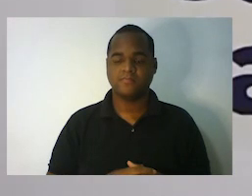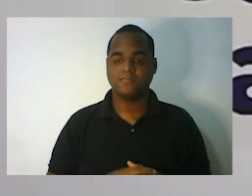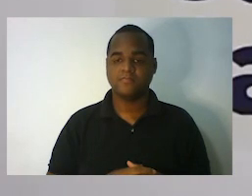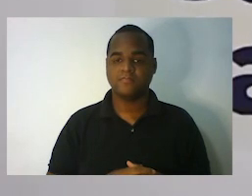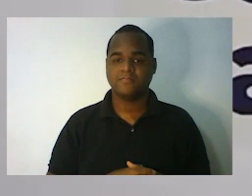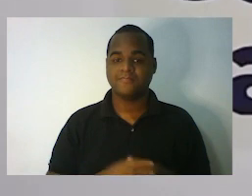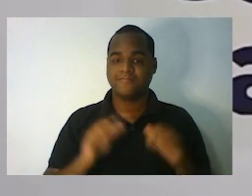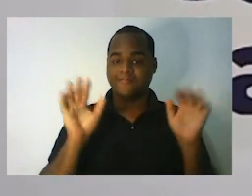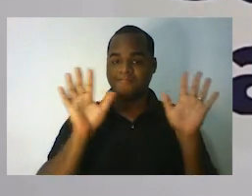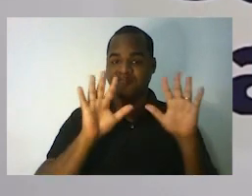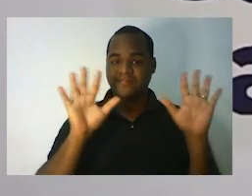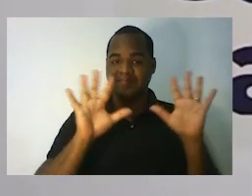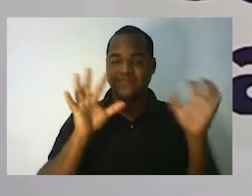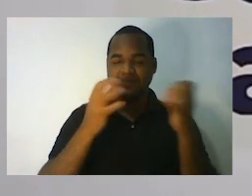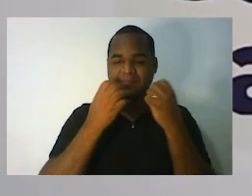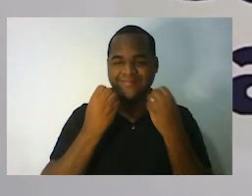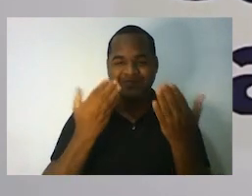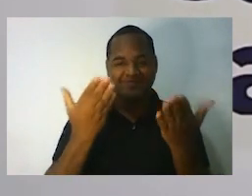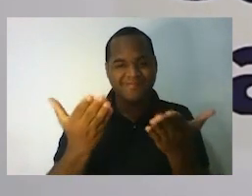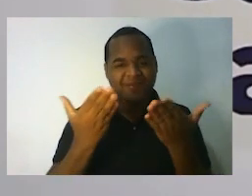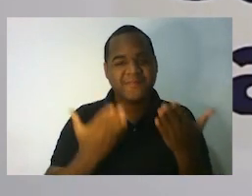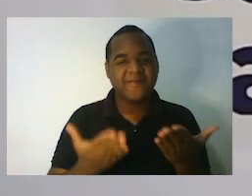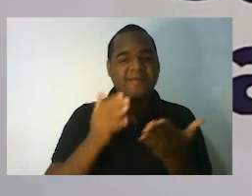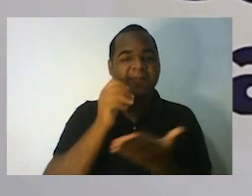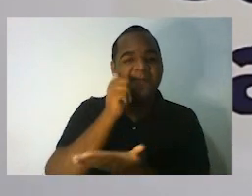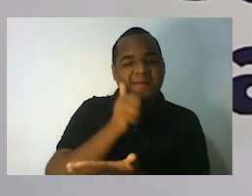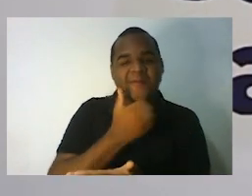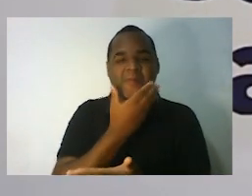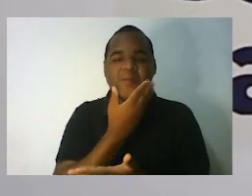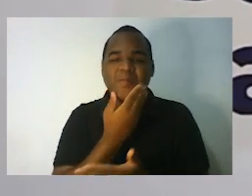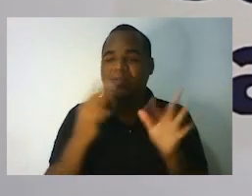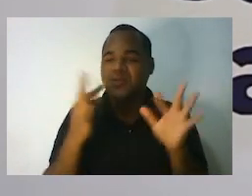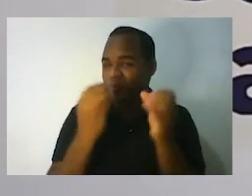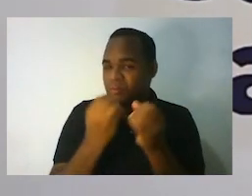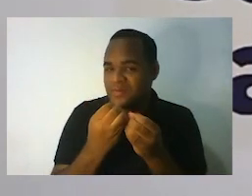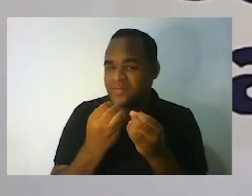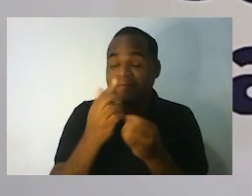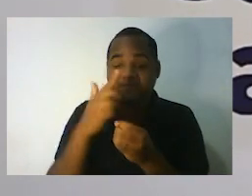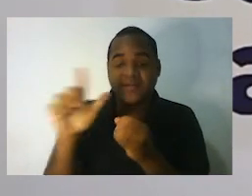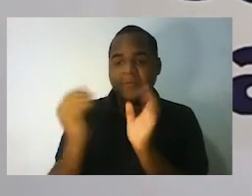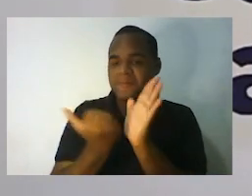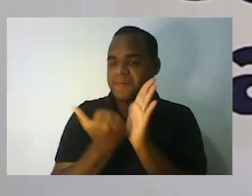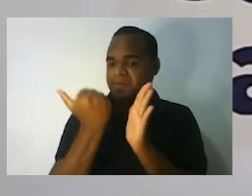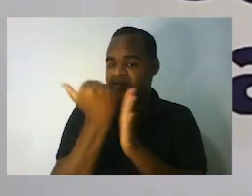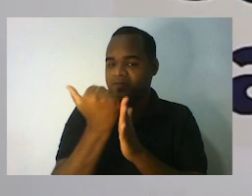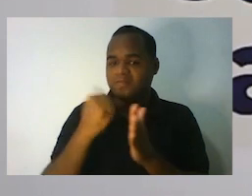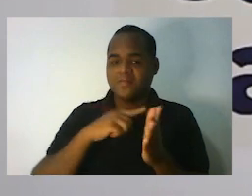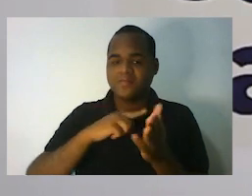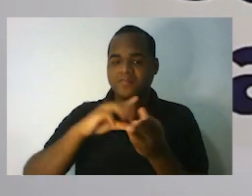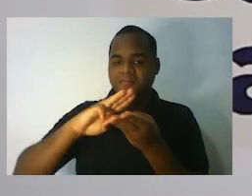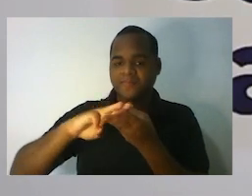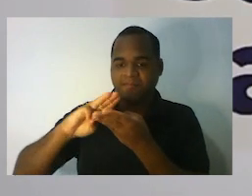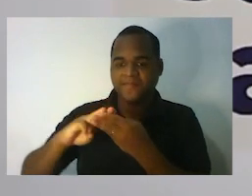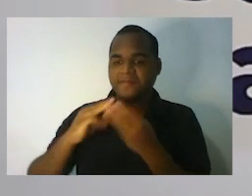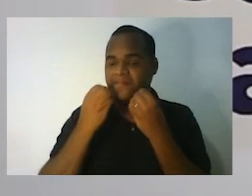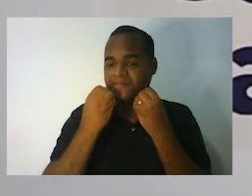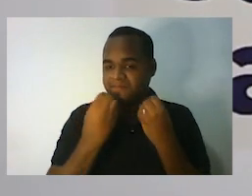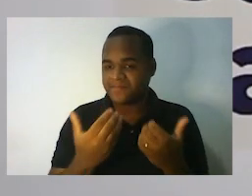Olá, sejam bem-vindos e sejam bem-vindos a mais uma aula de matemática.